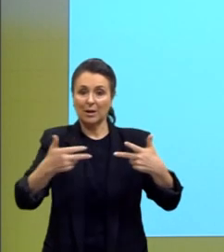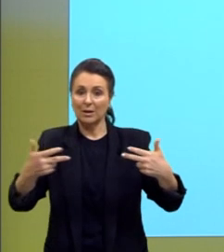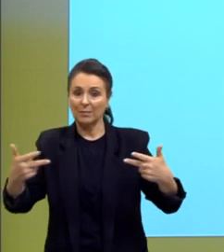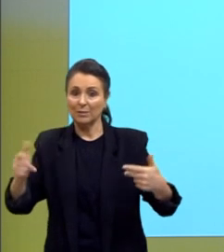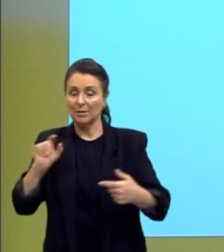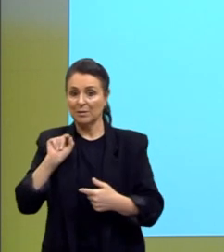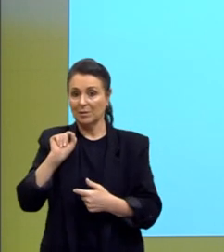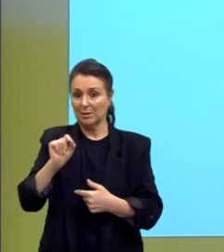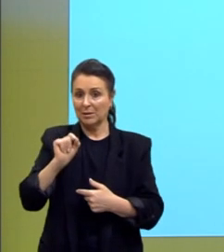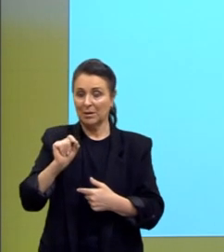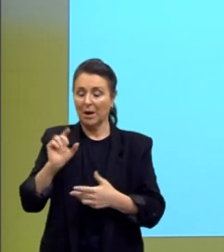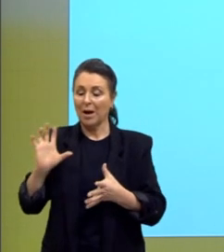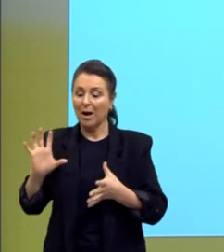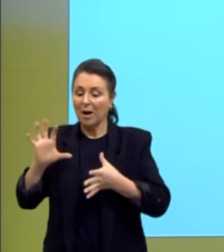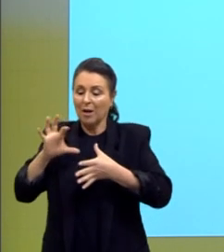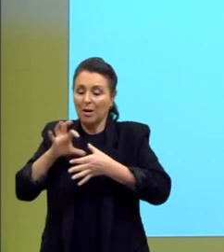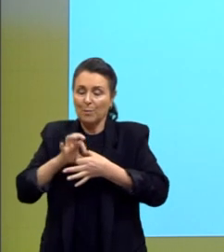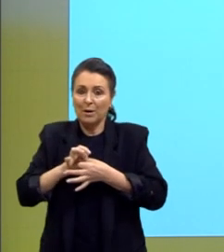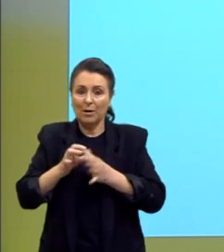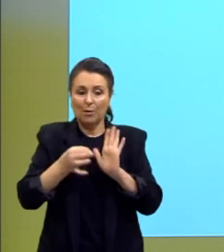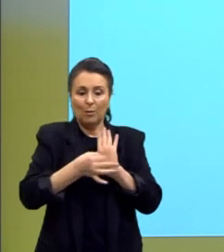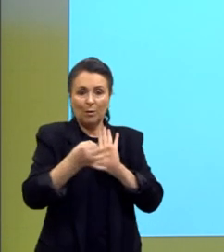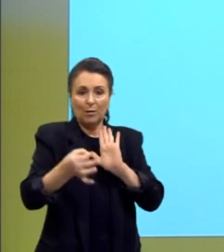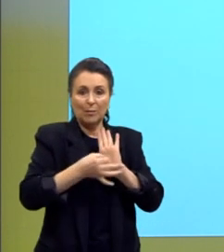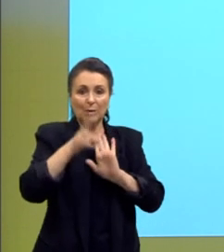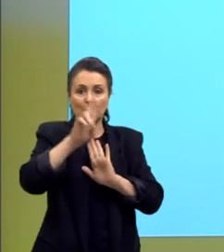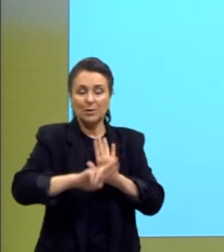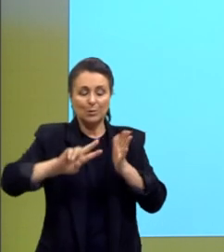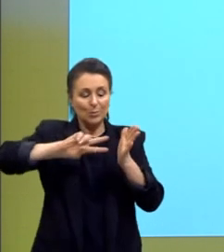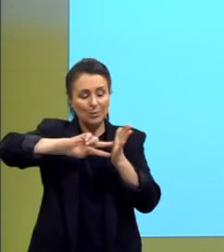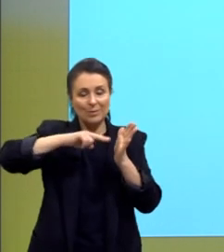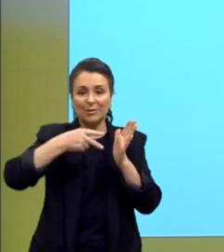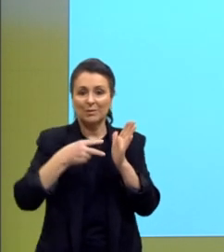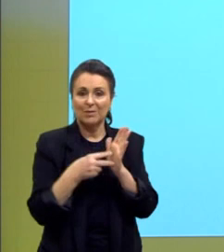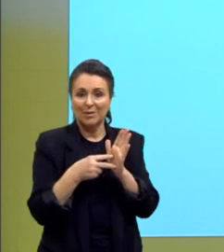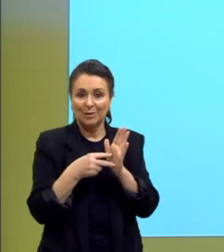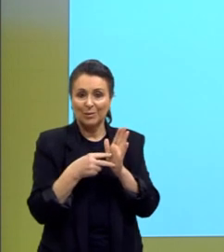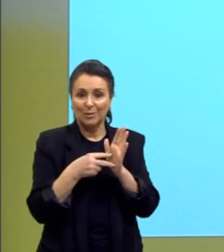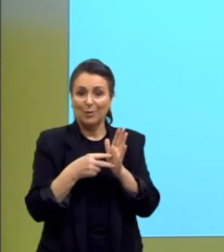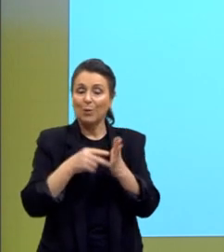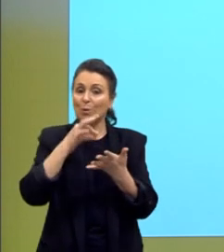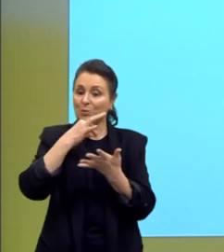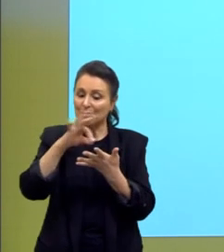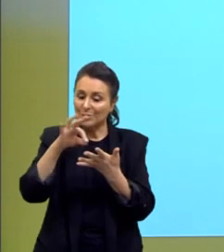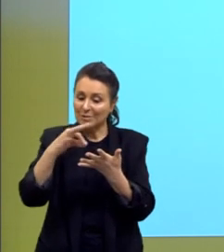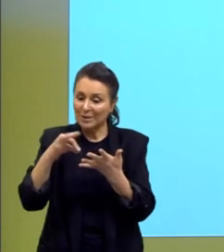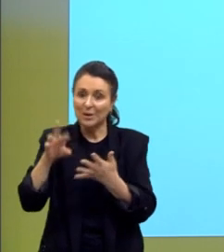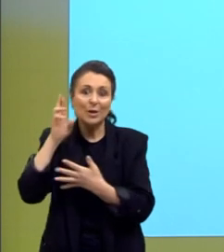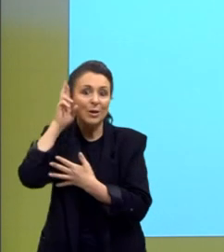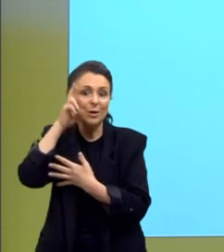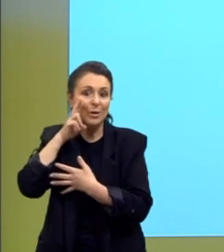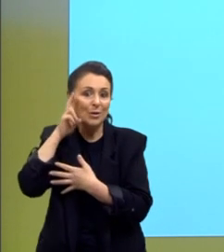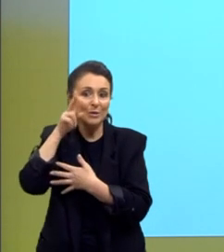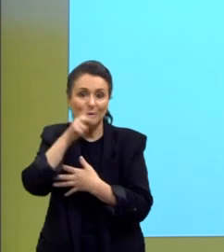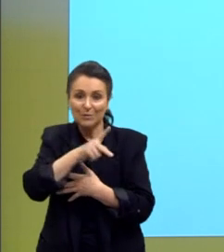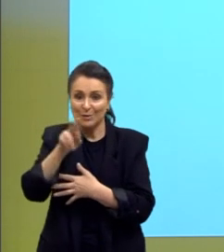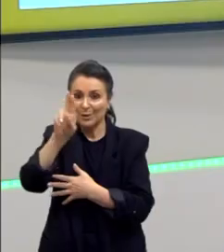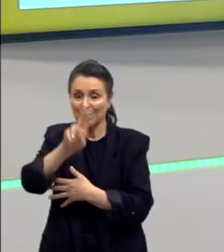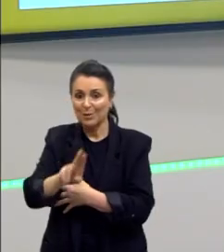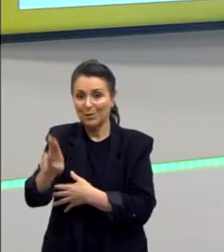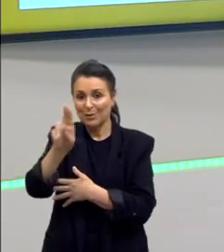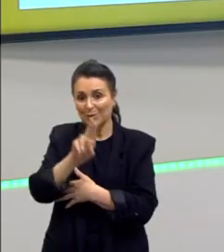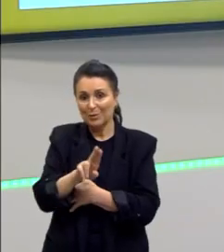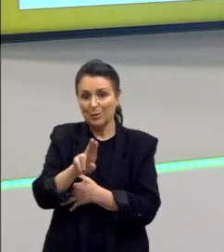que amarram a argumentação através de seus significados. São esses destacados em rosa, que é o então,